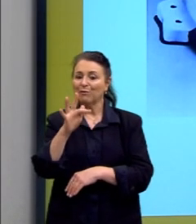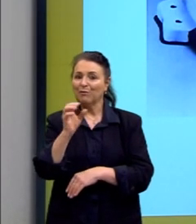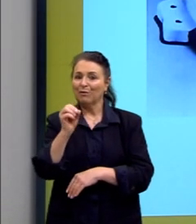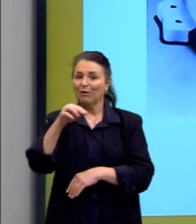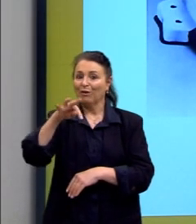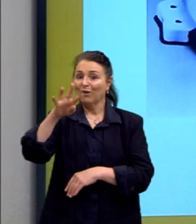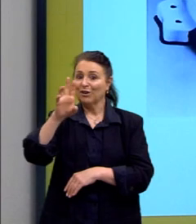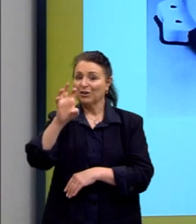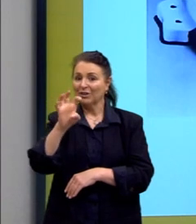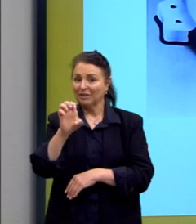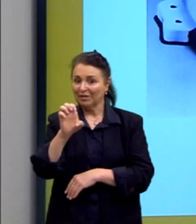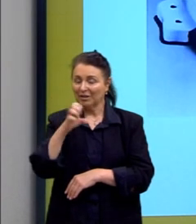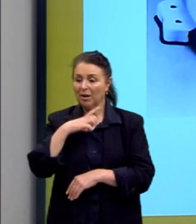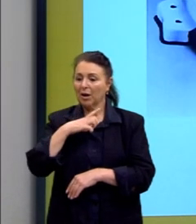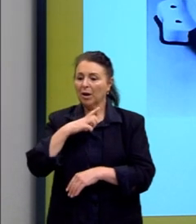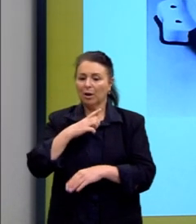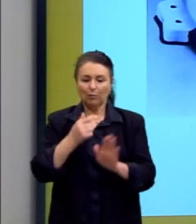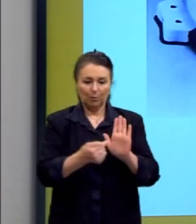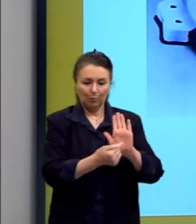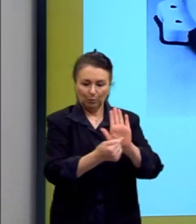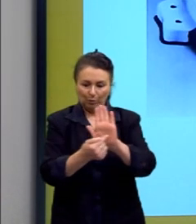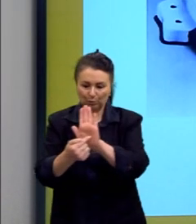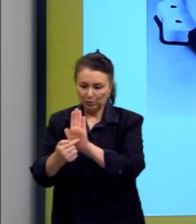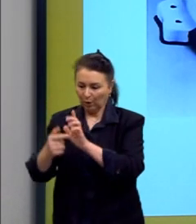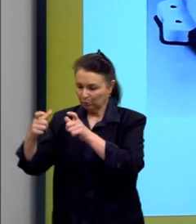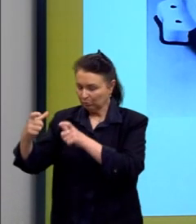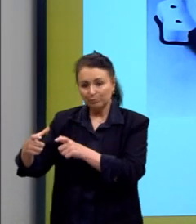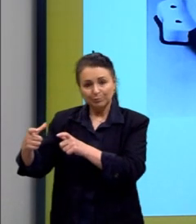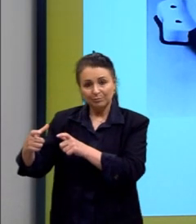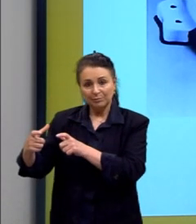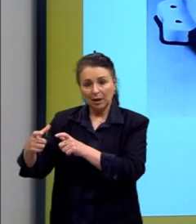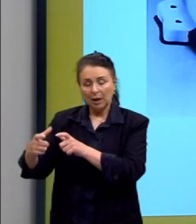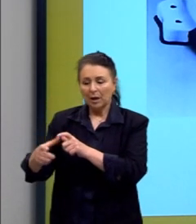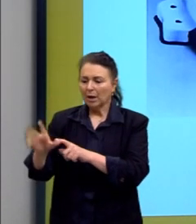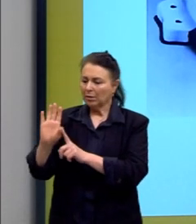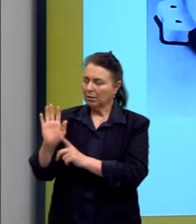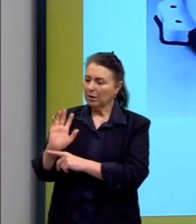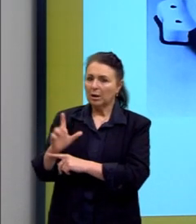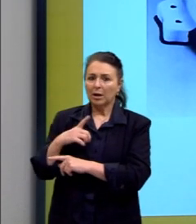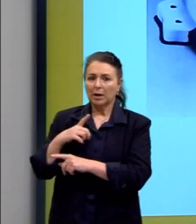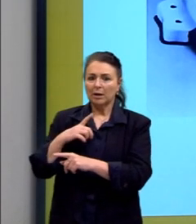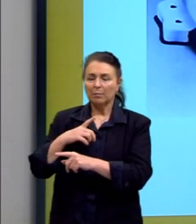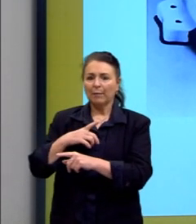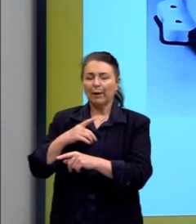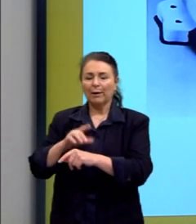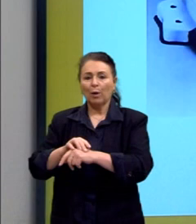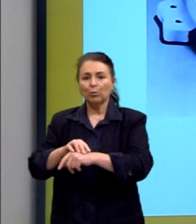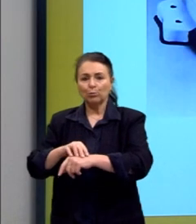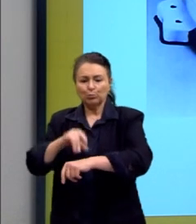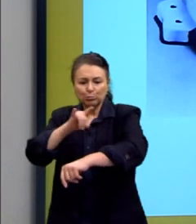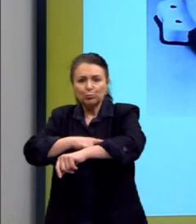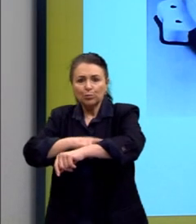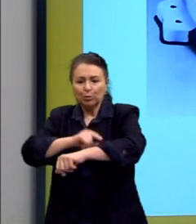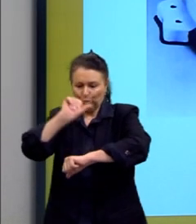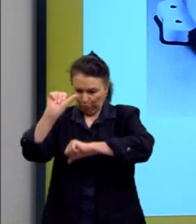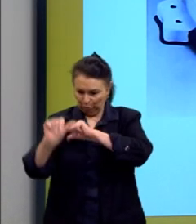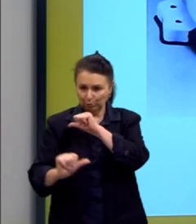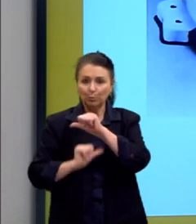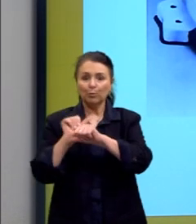foi para a exposição, então, por Marcel Duchamp. Ou seja, ele pega um mictório, vira ele ao contrário,